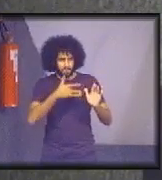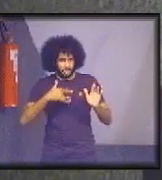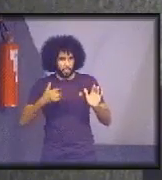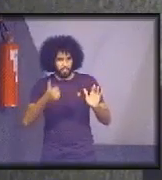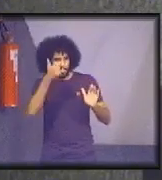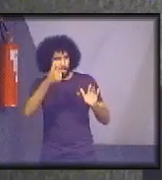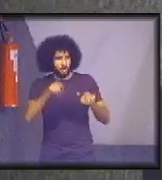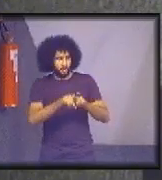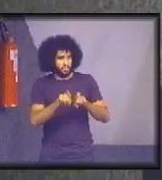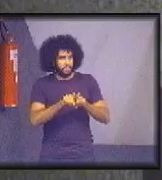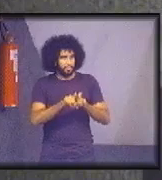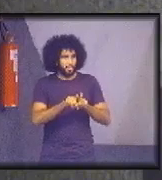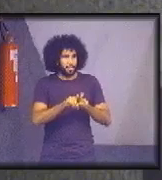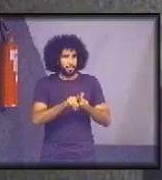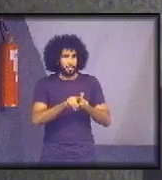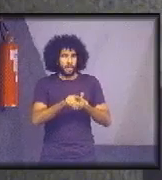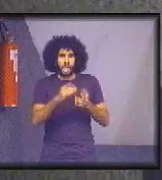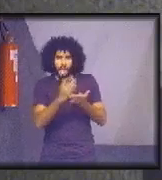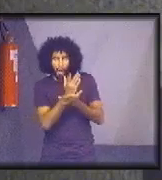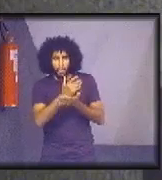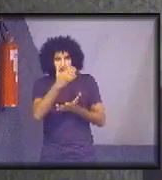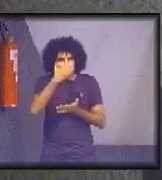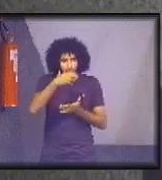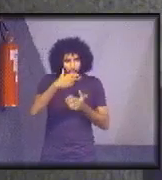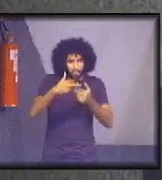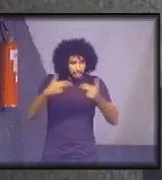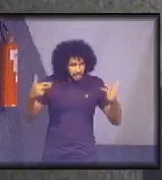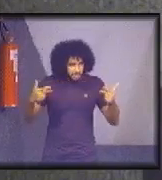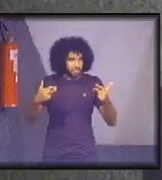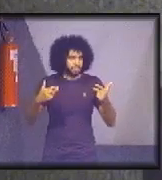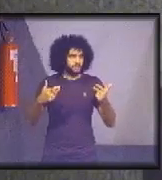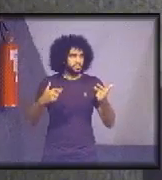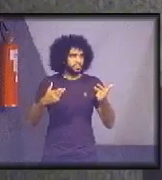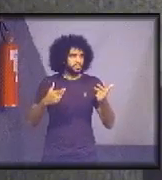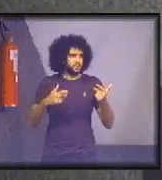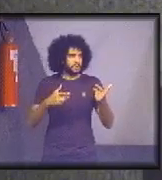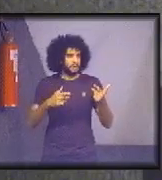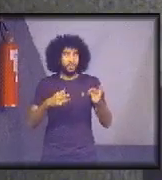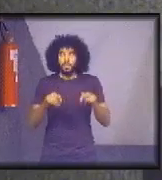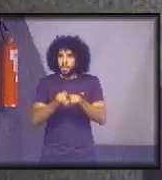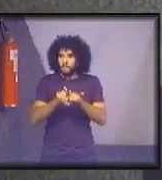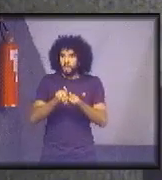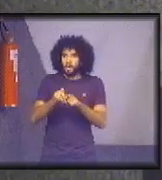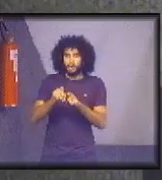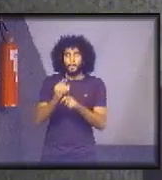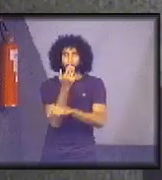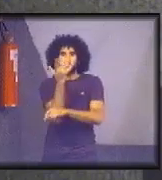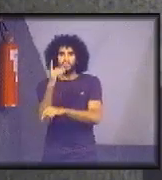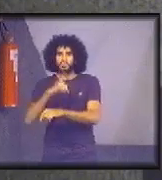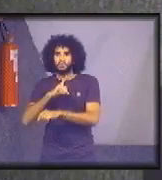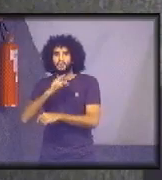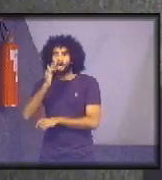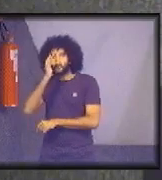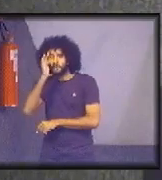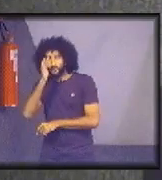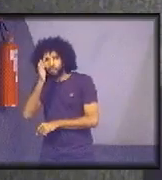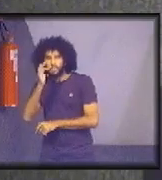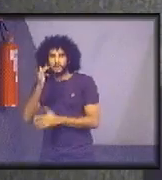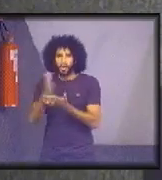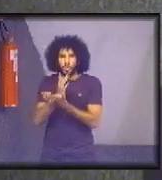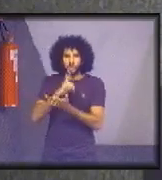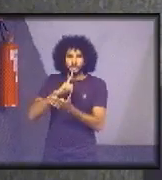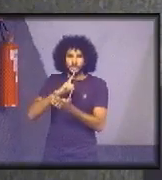E aí nós buscamos frutíferas nativas, plantas que produzem flores e plantas que produzem